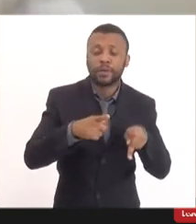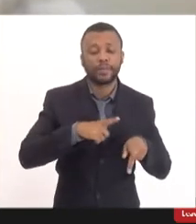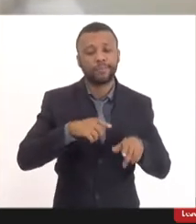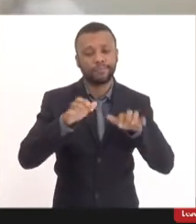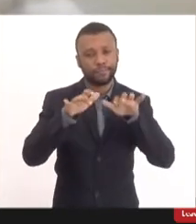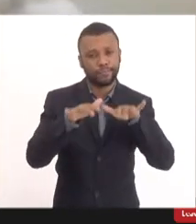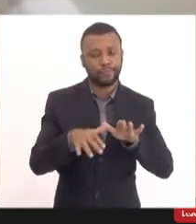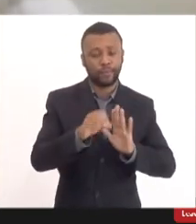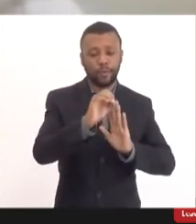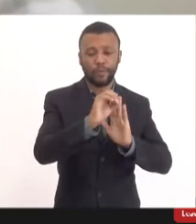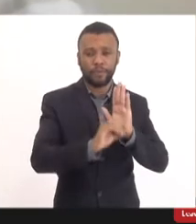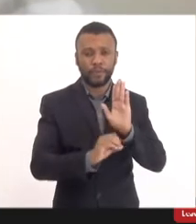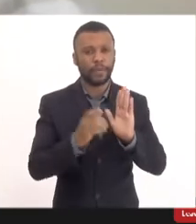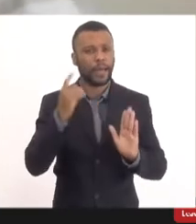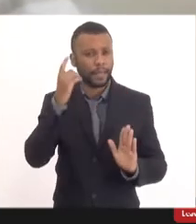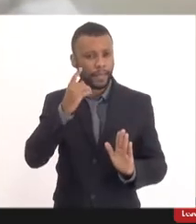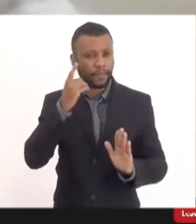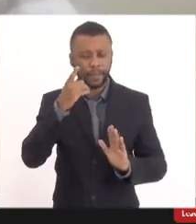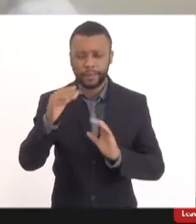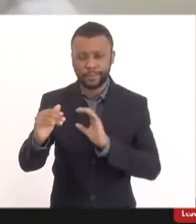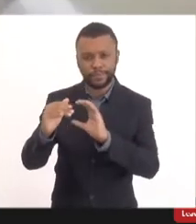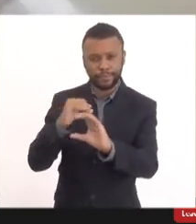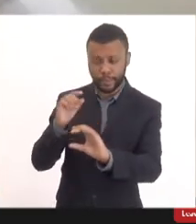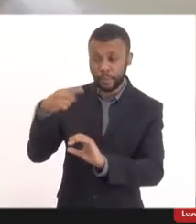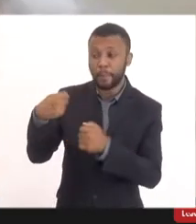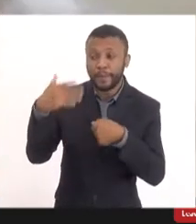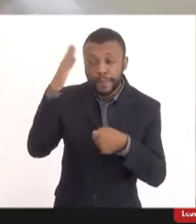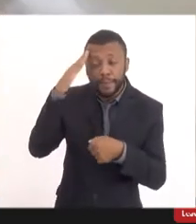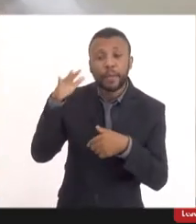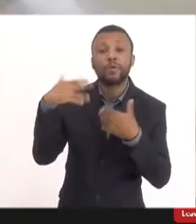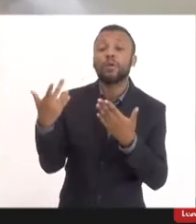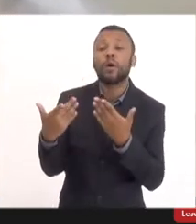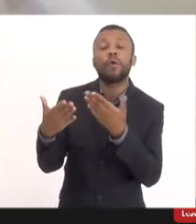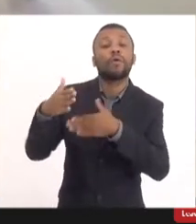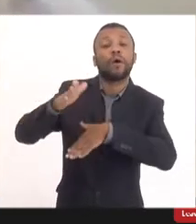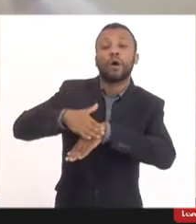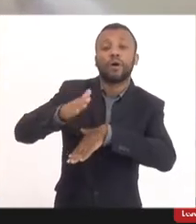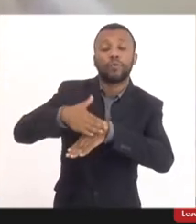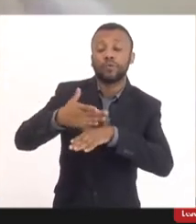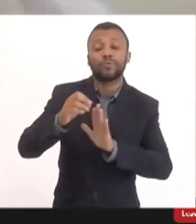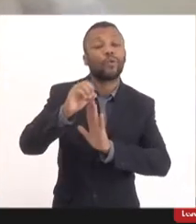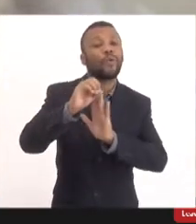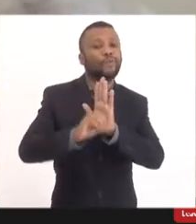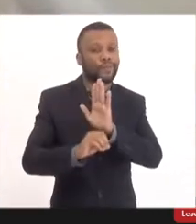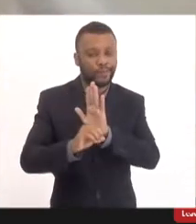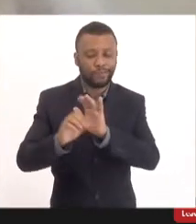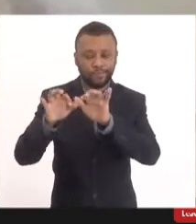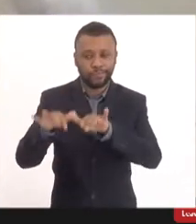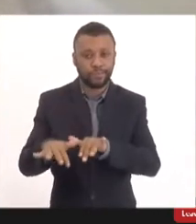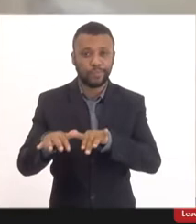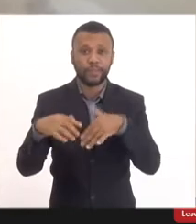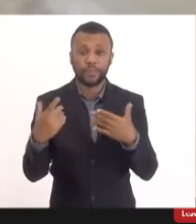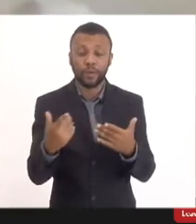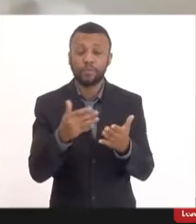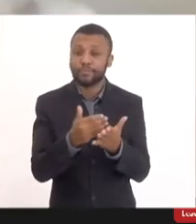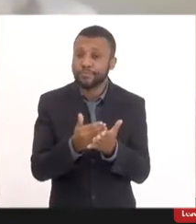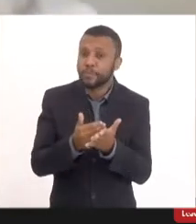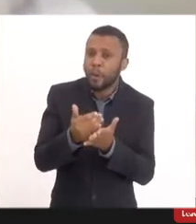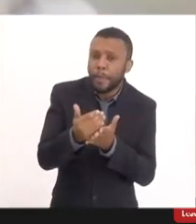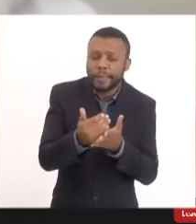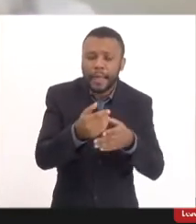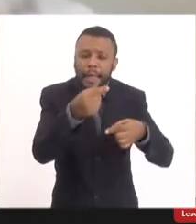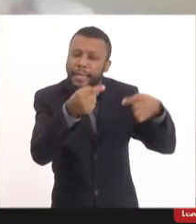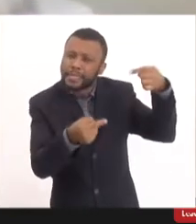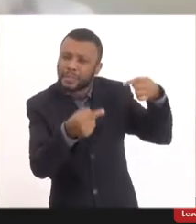a deputada mandou, que eu recebi aqui. Está bom, deputada? Só fiz essa introdução para a gente não... Nós não vamos entrar nessa linha de